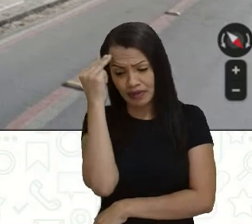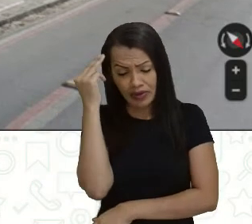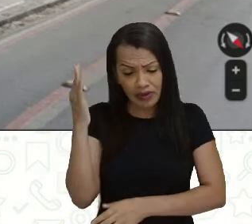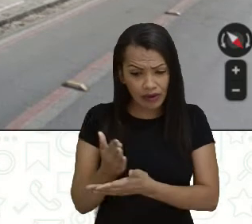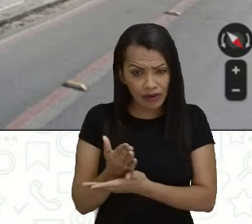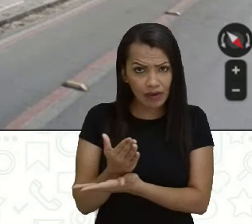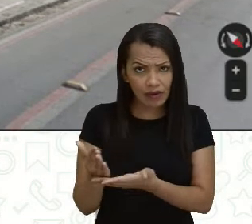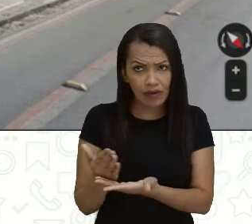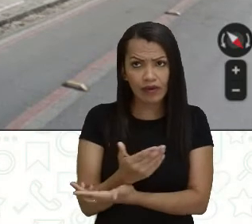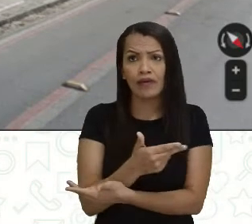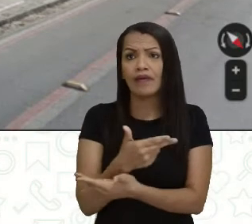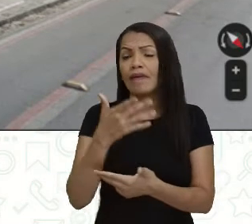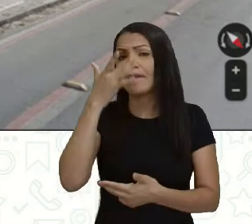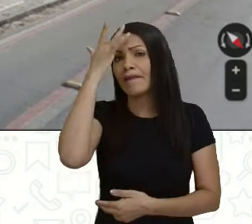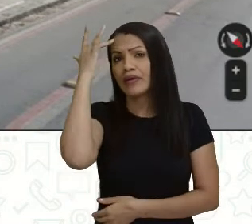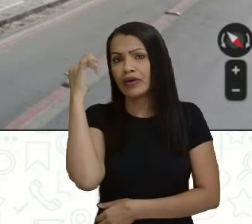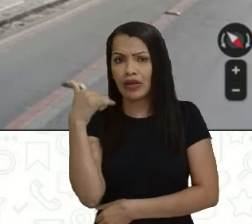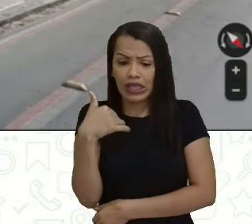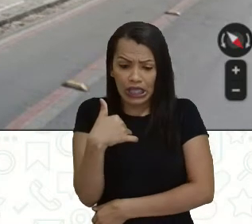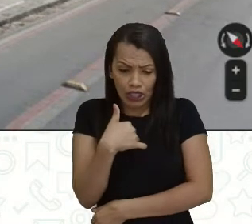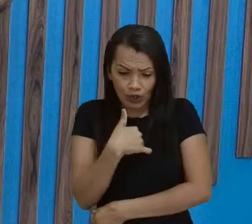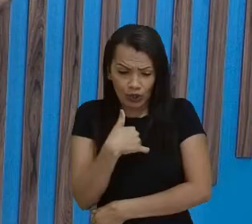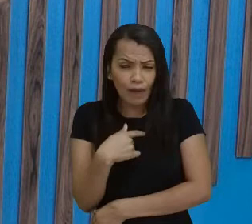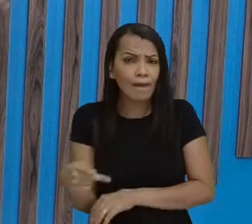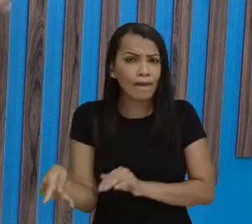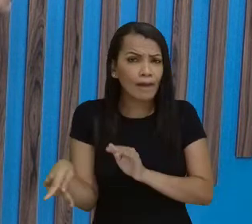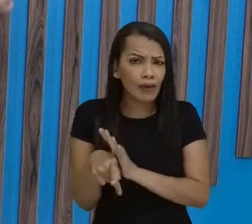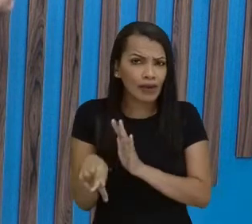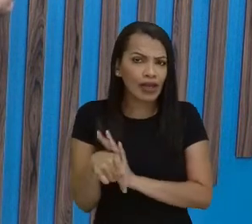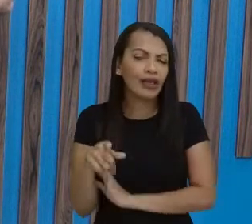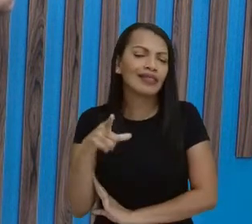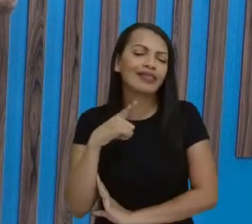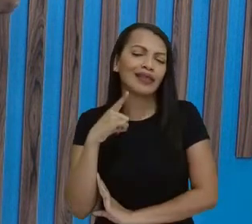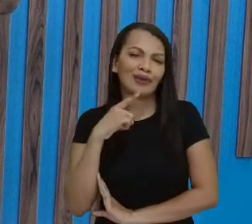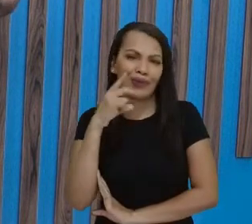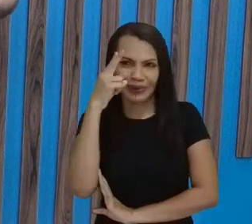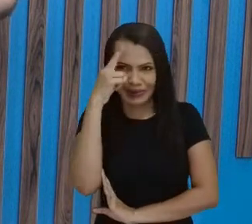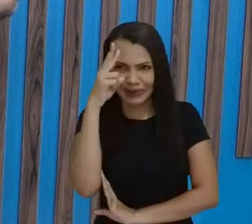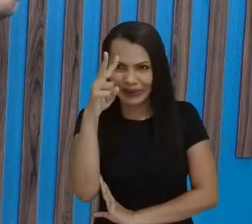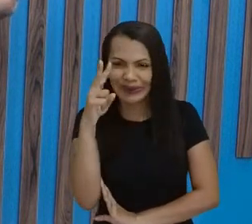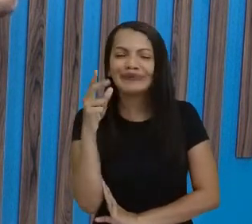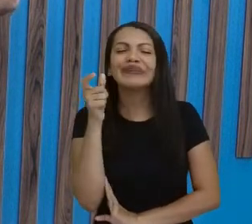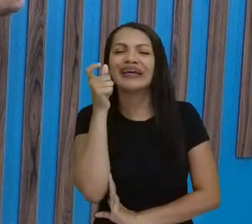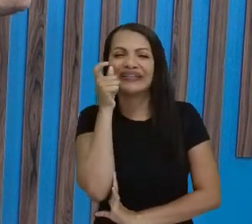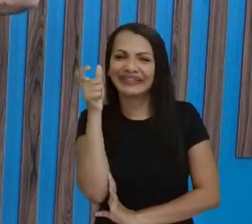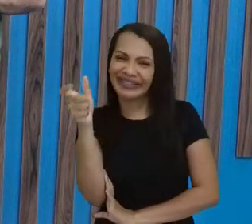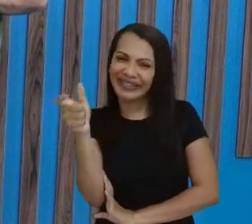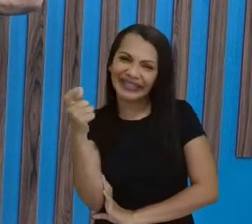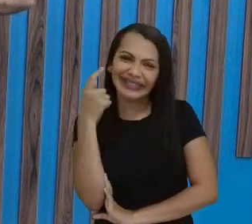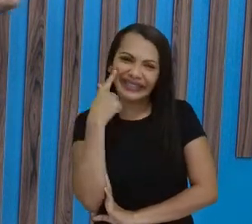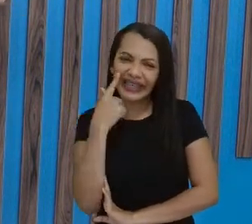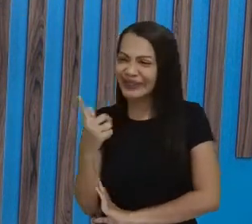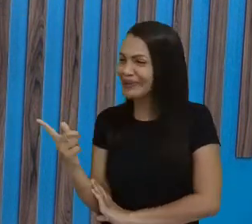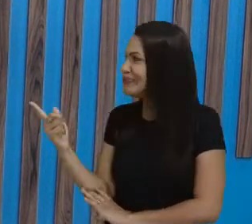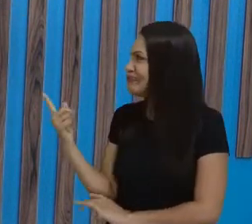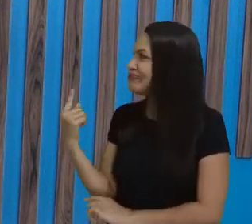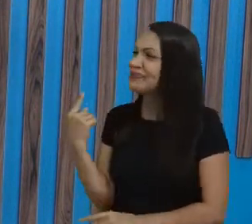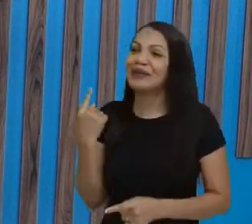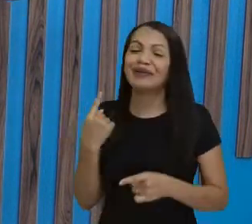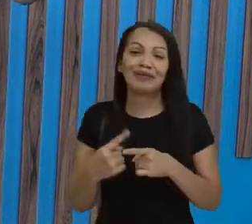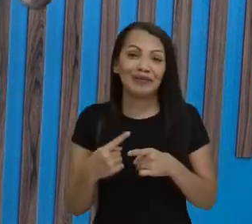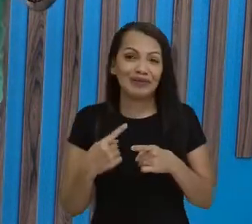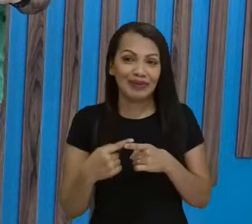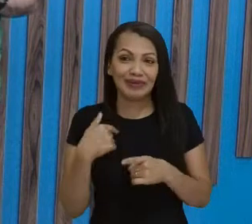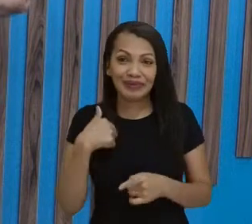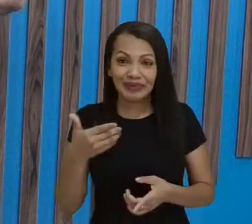e muitas de vocês. No meu caso, especificamente, eu tenho uma história muito interessante com o Sítio da Trindade, porque, ó,